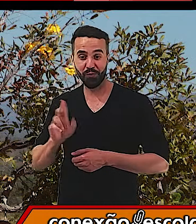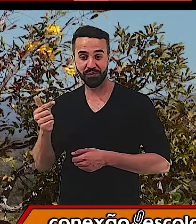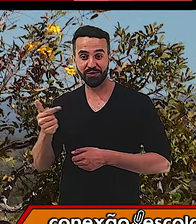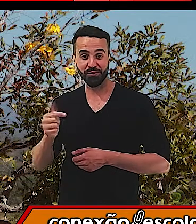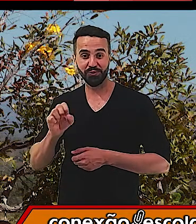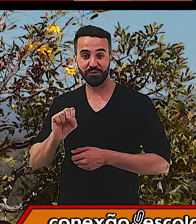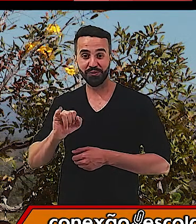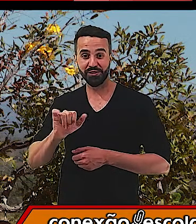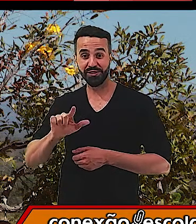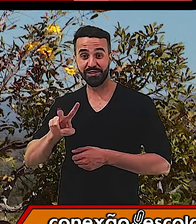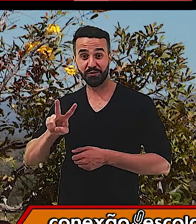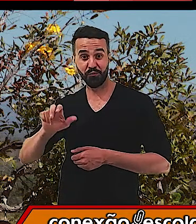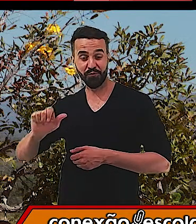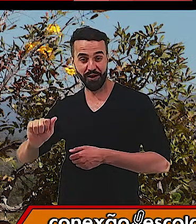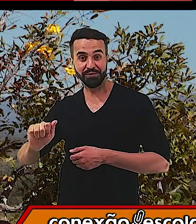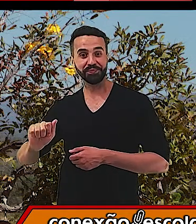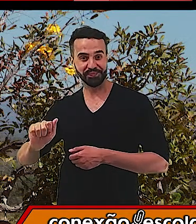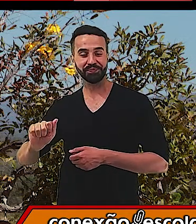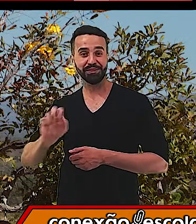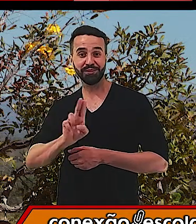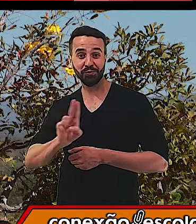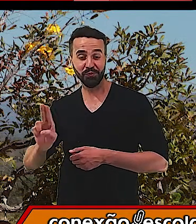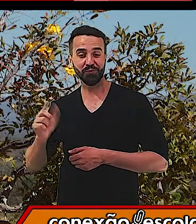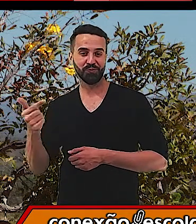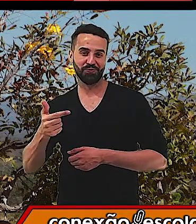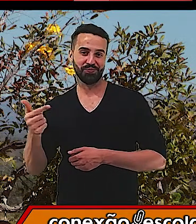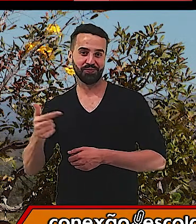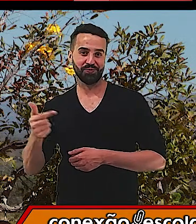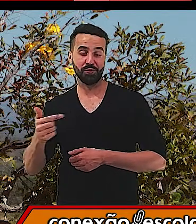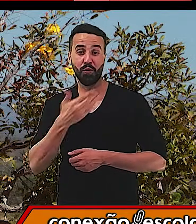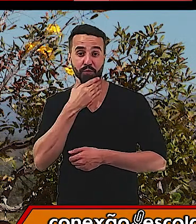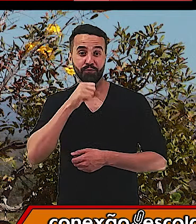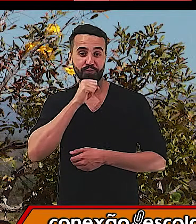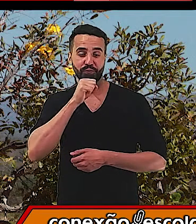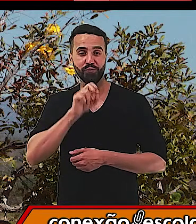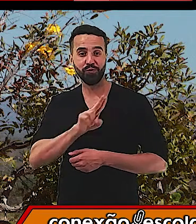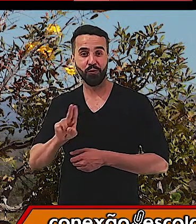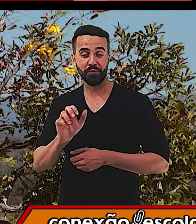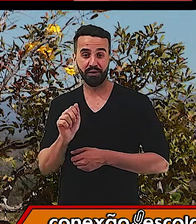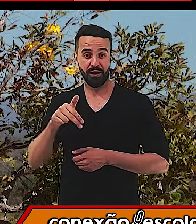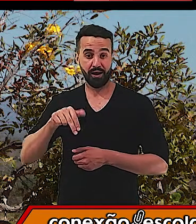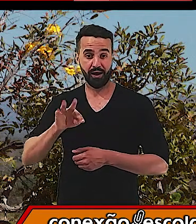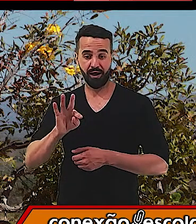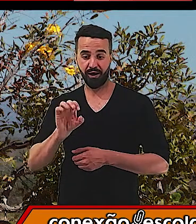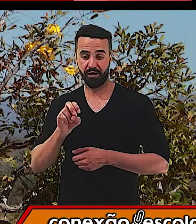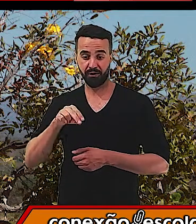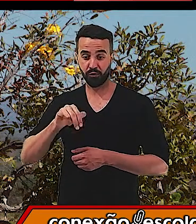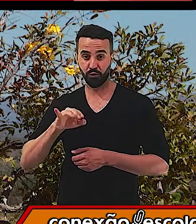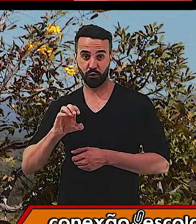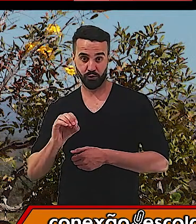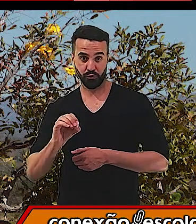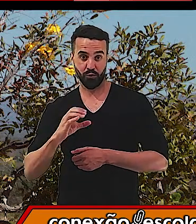Sim, esse é o sobrenome deles, Silva. O nome do vovô é Antônio Carlos